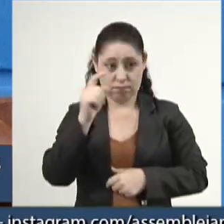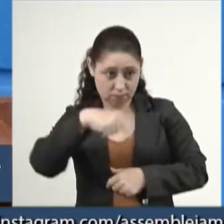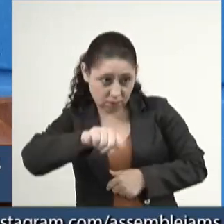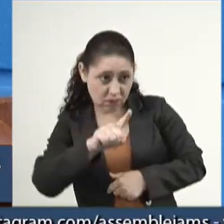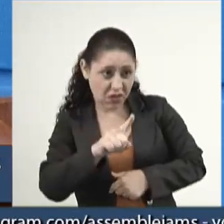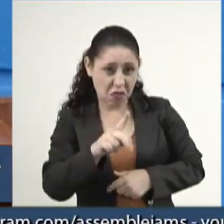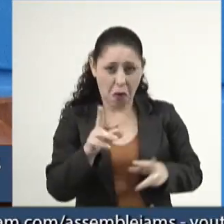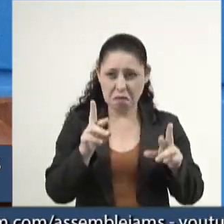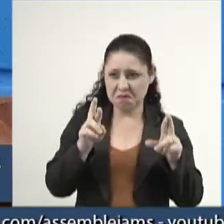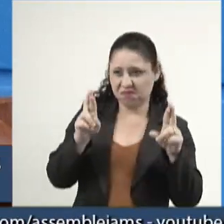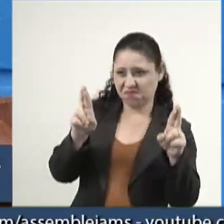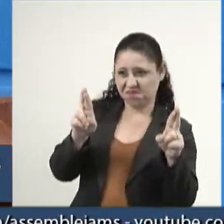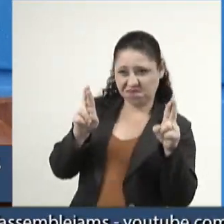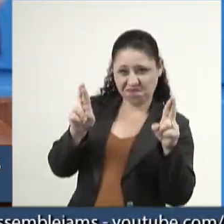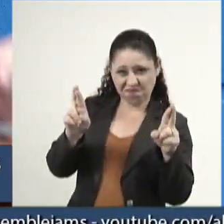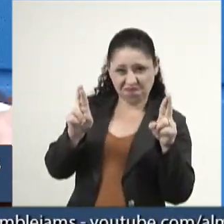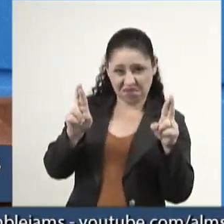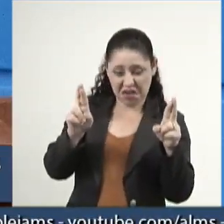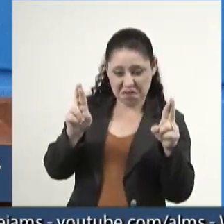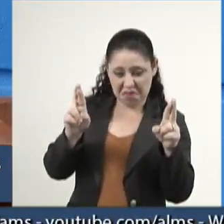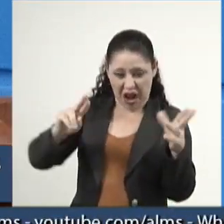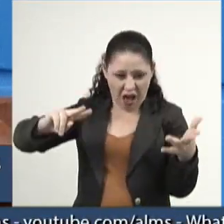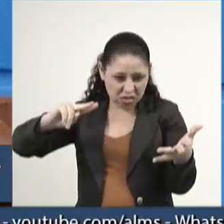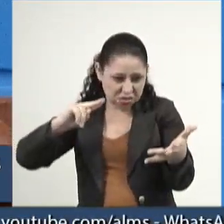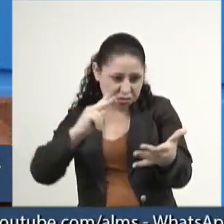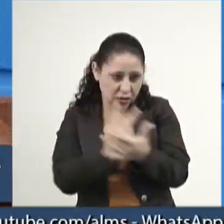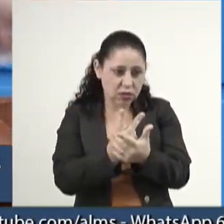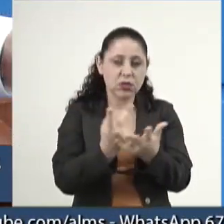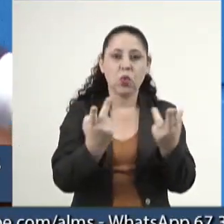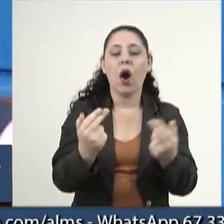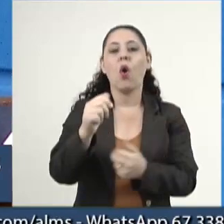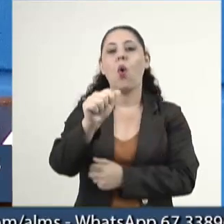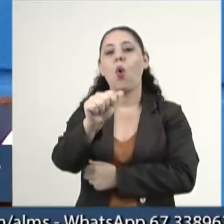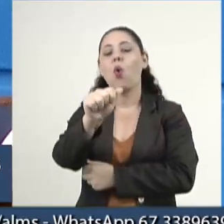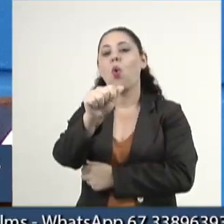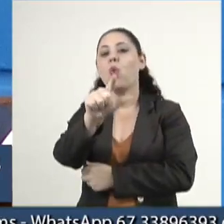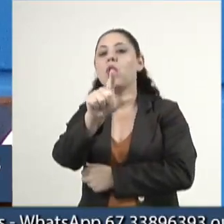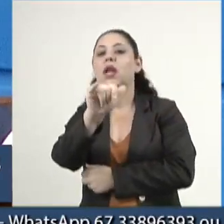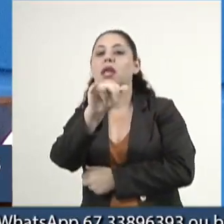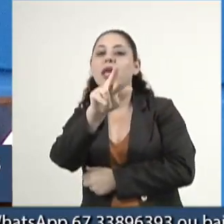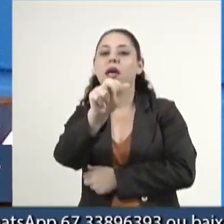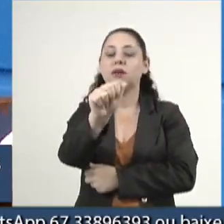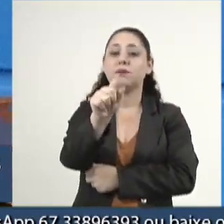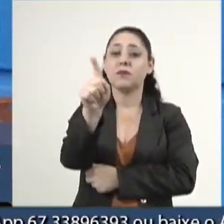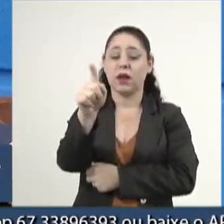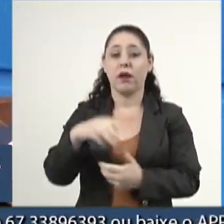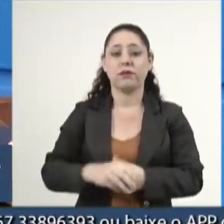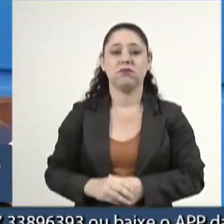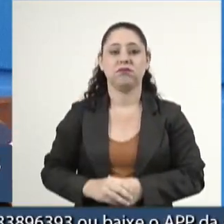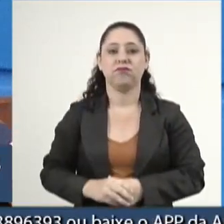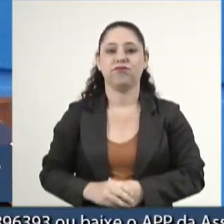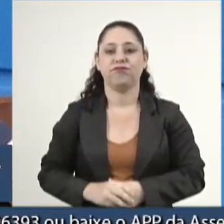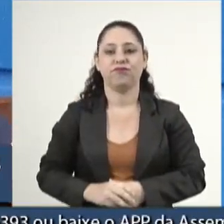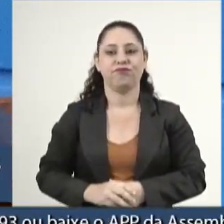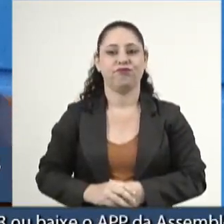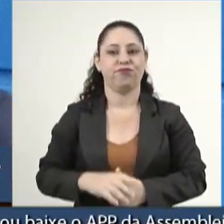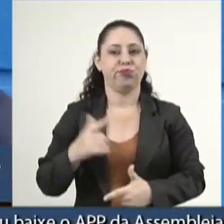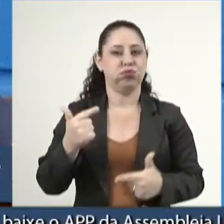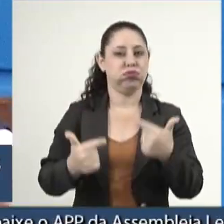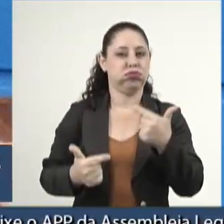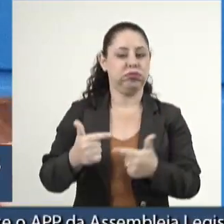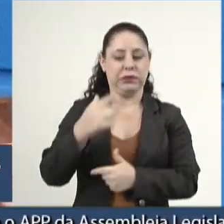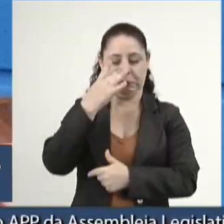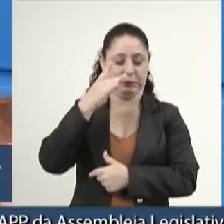torcendo para dar errado, como o Arthur Lira, um lixo da política, um